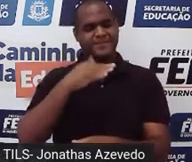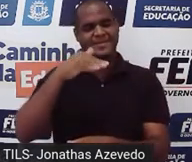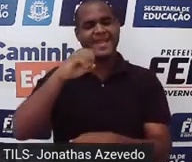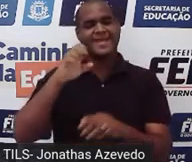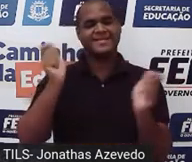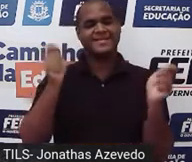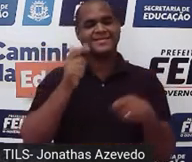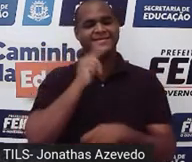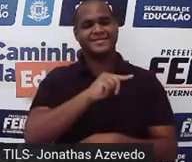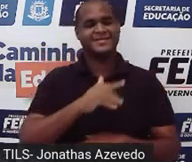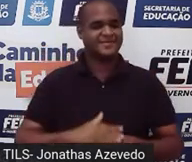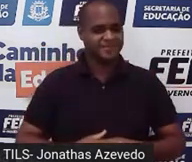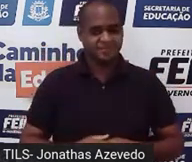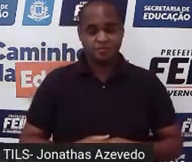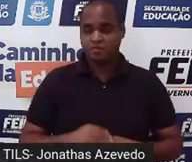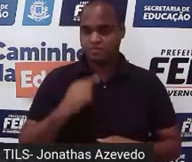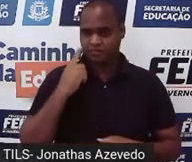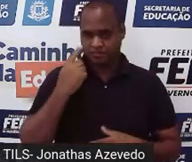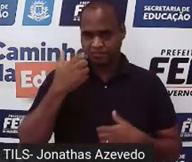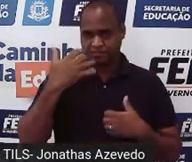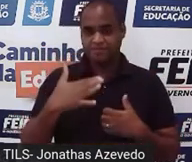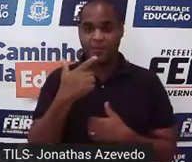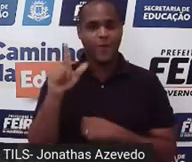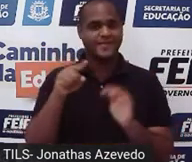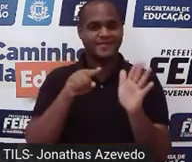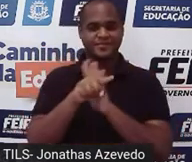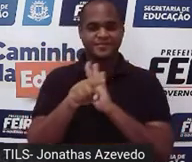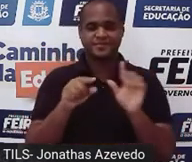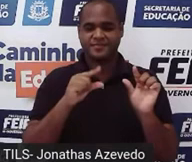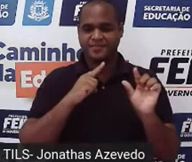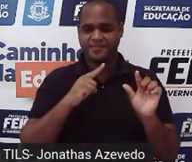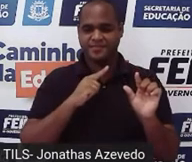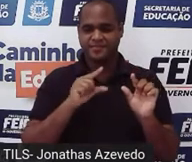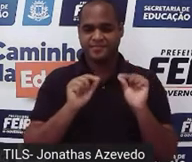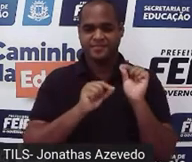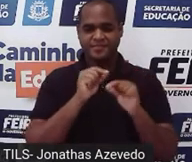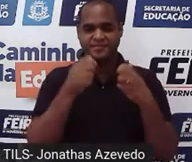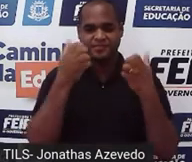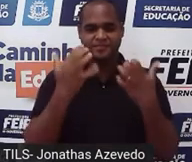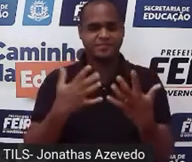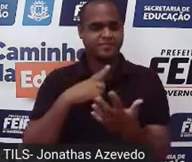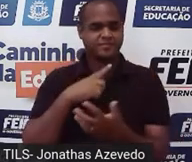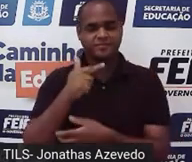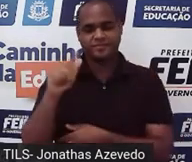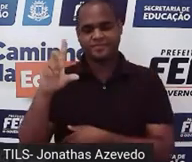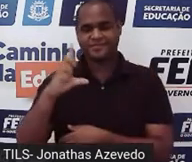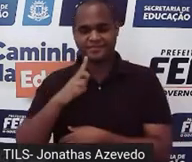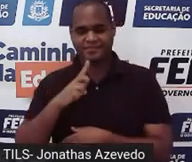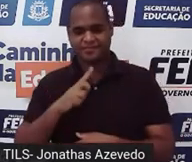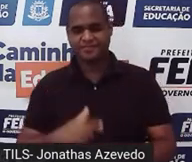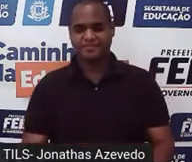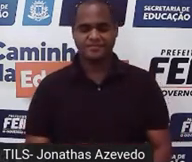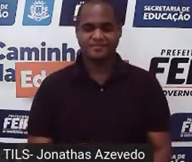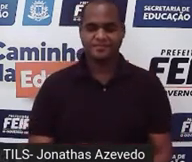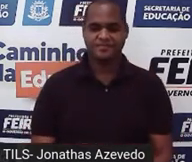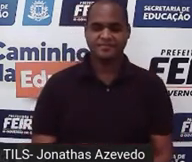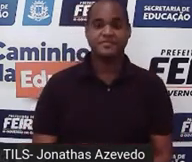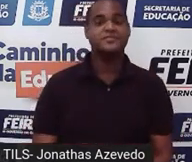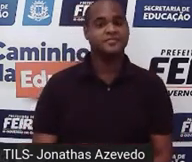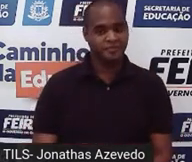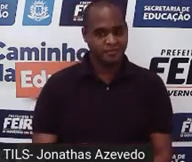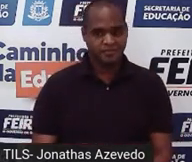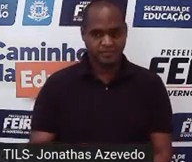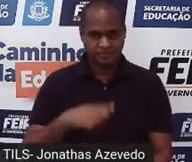você até aqui. Só que a gente tem mais perguntas, né? Mais questões aqui. Olha só. O número